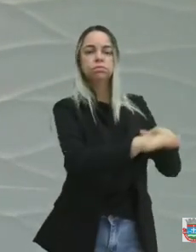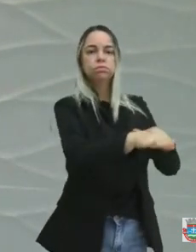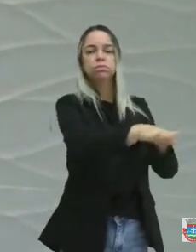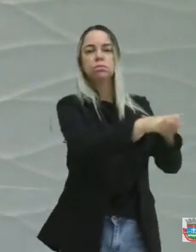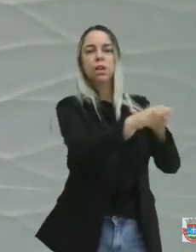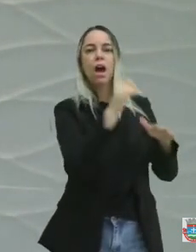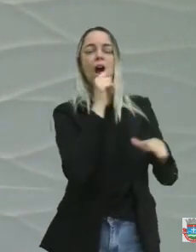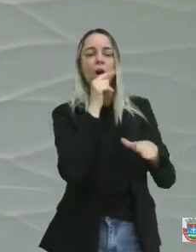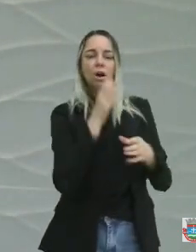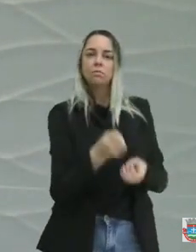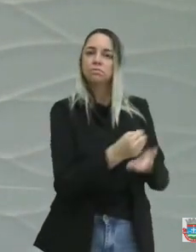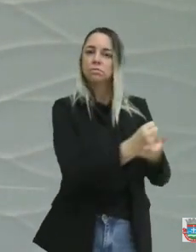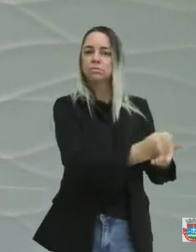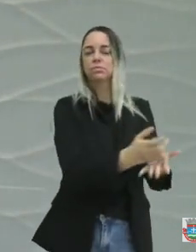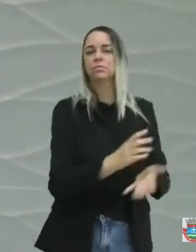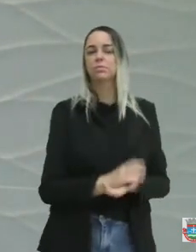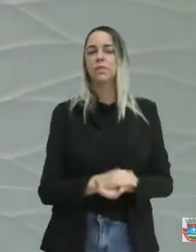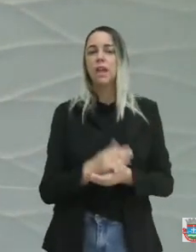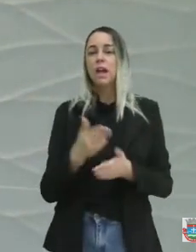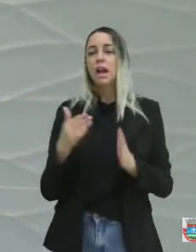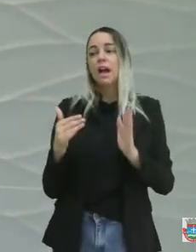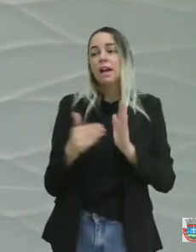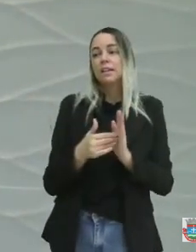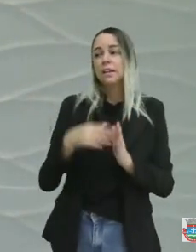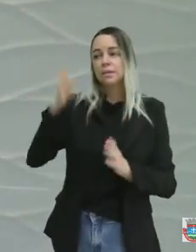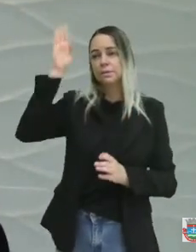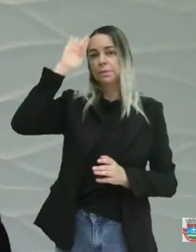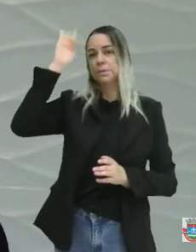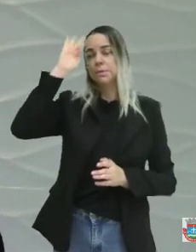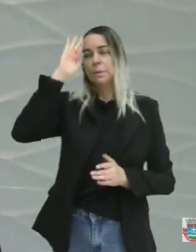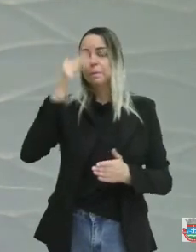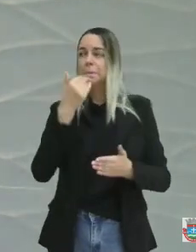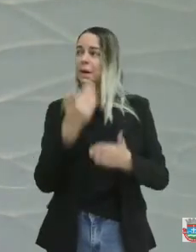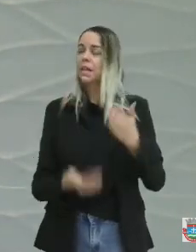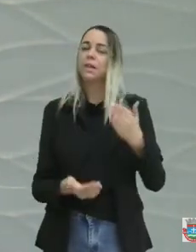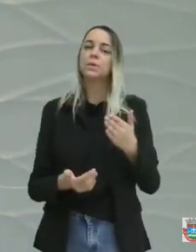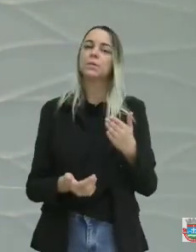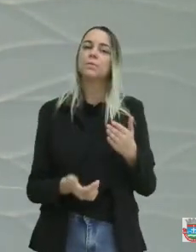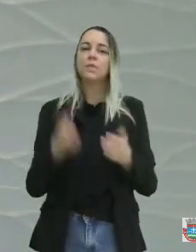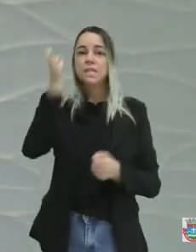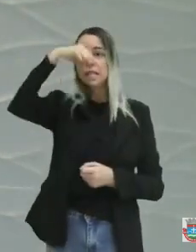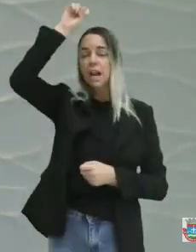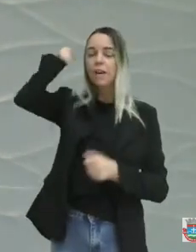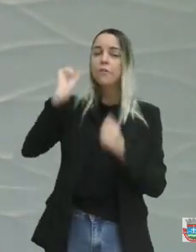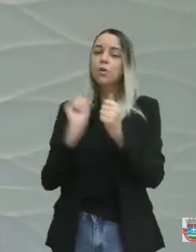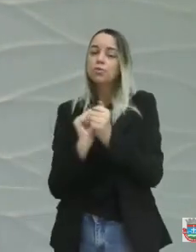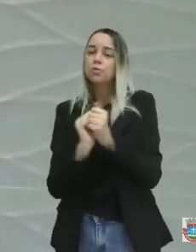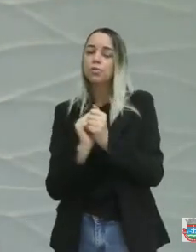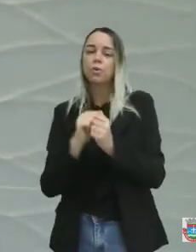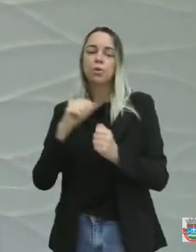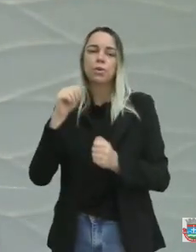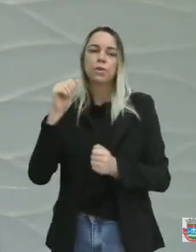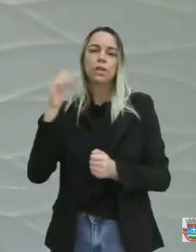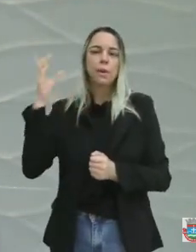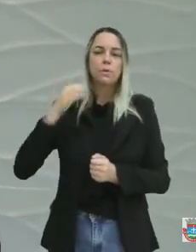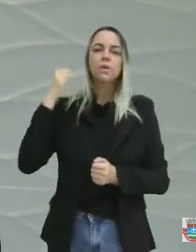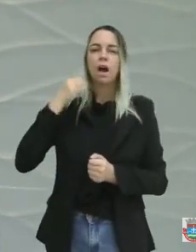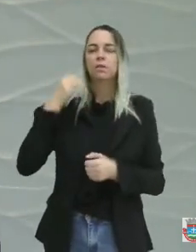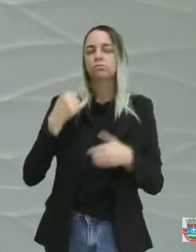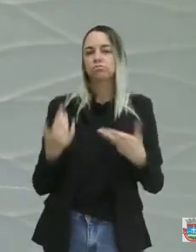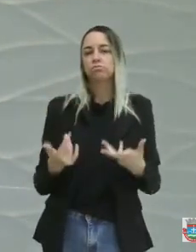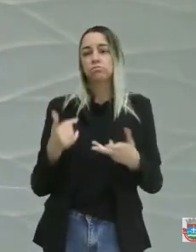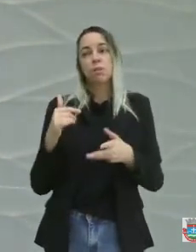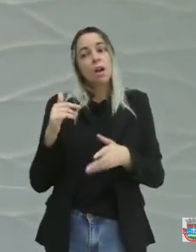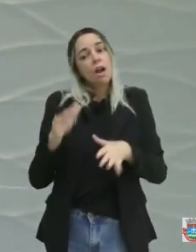Hoje até a concessão do Exército perdeu. Cidiclê foi lá em Brasília junto com o deputado. Talvez mês que